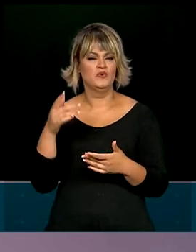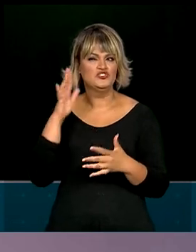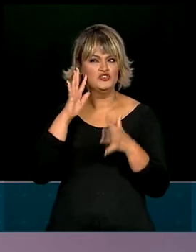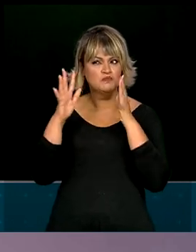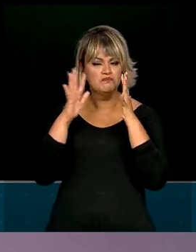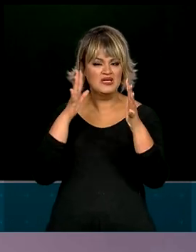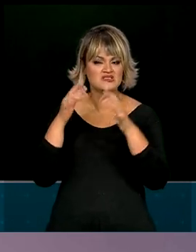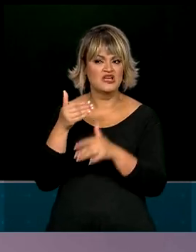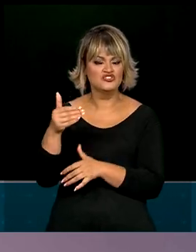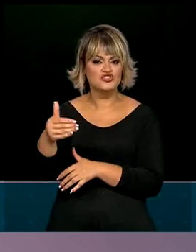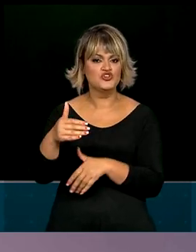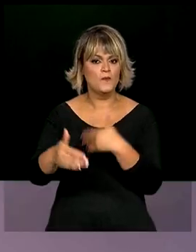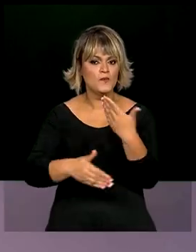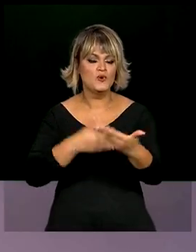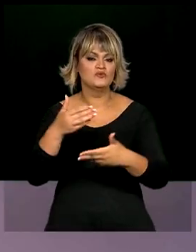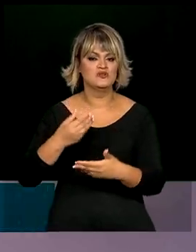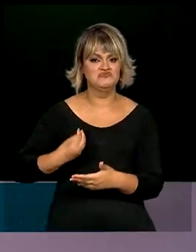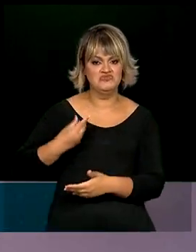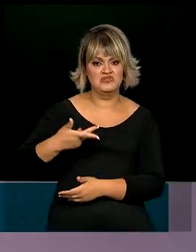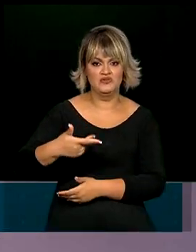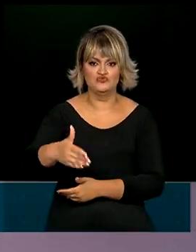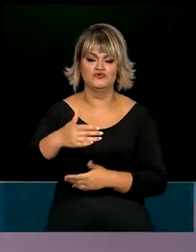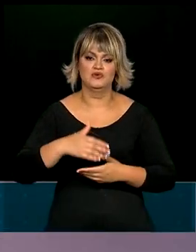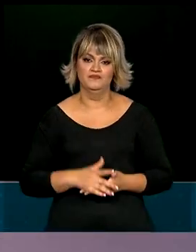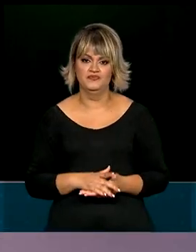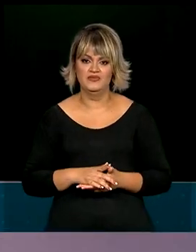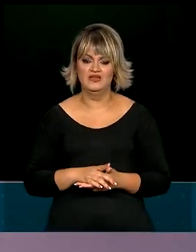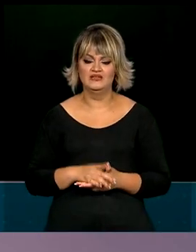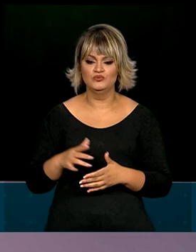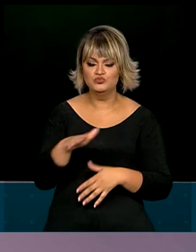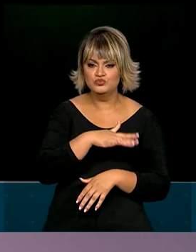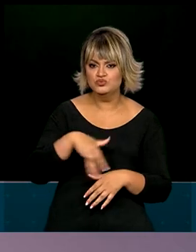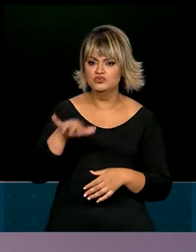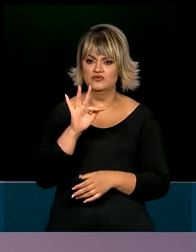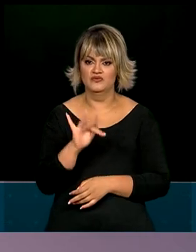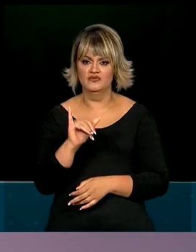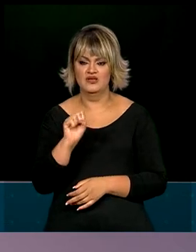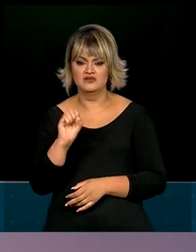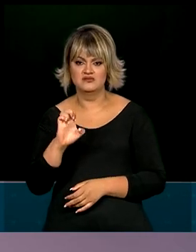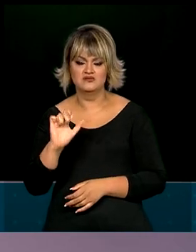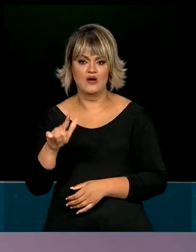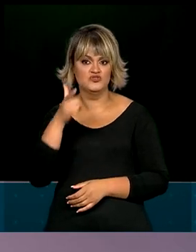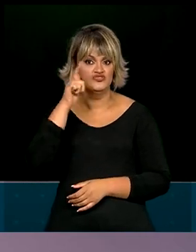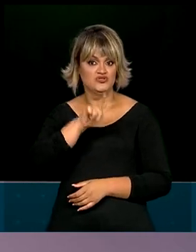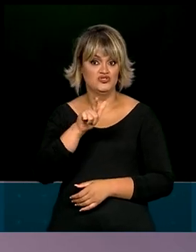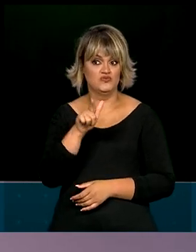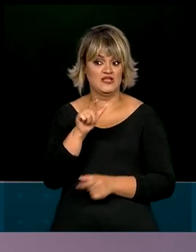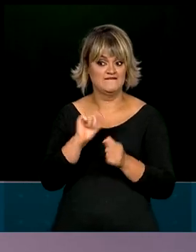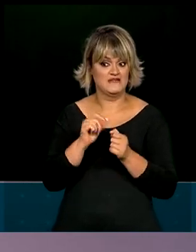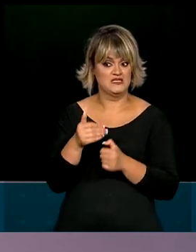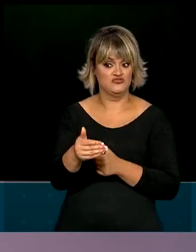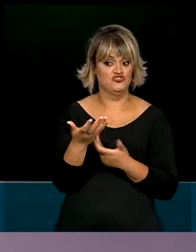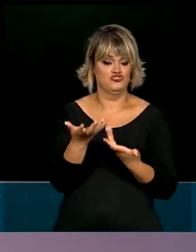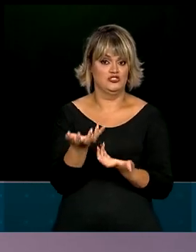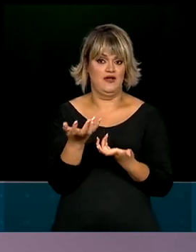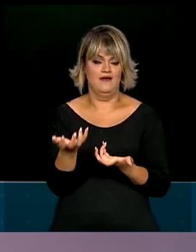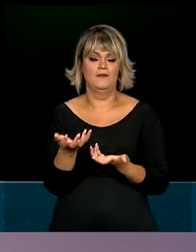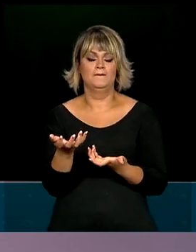imagina que vai ser um processo duradouro. Então o arcabouço fiscal que nós pretendemos encaminhar, ele,